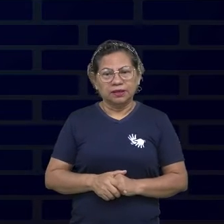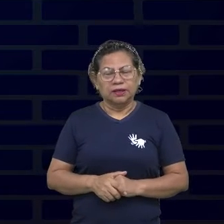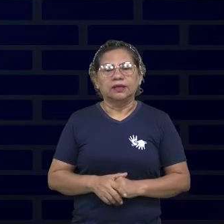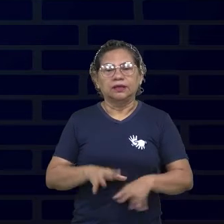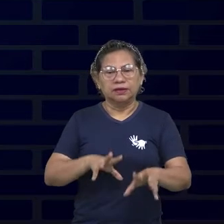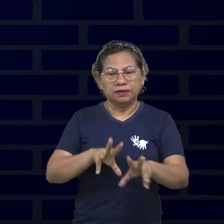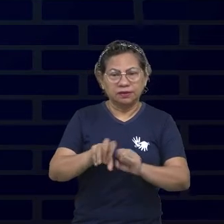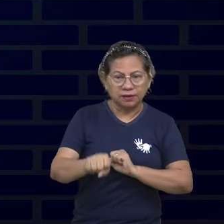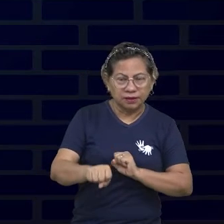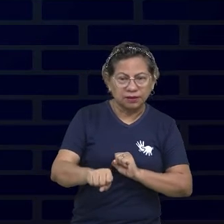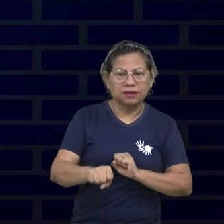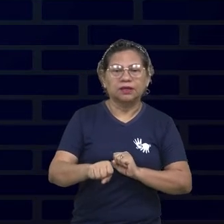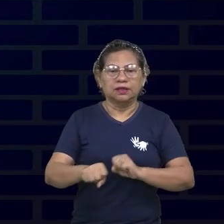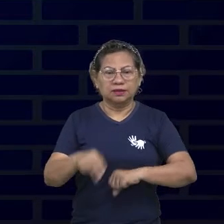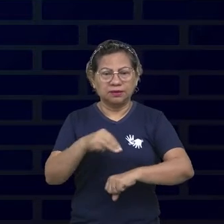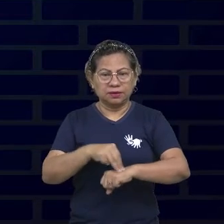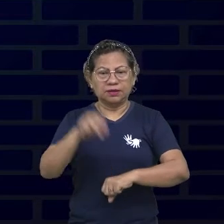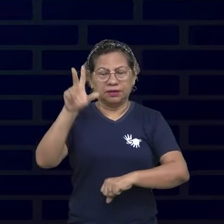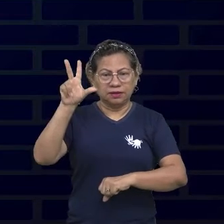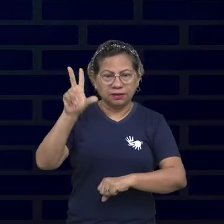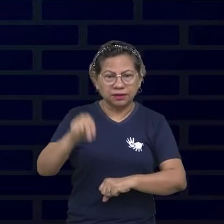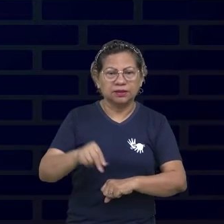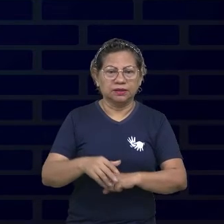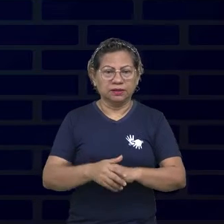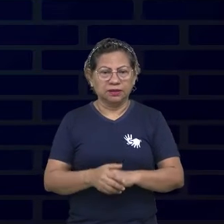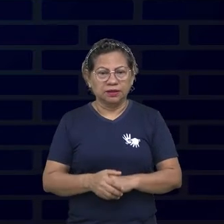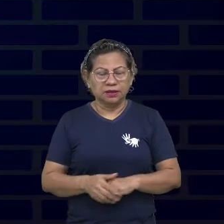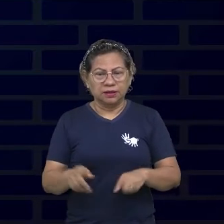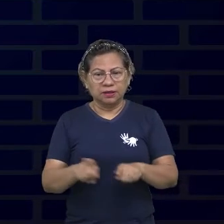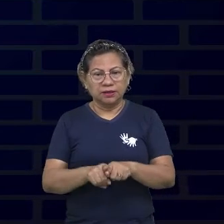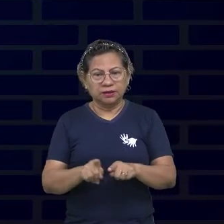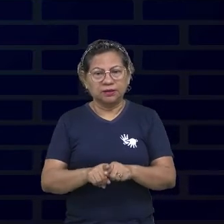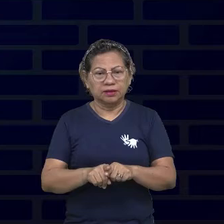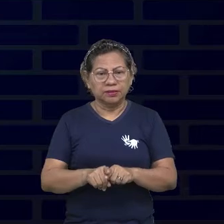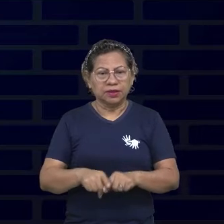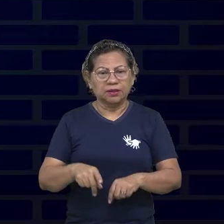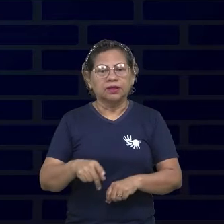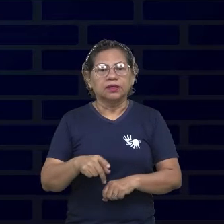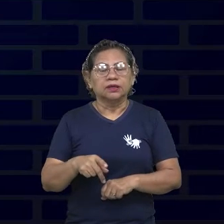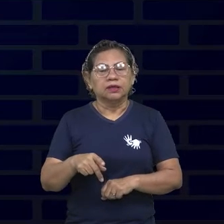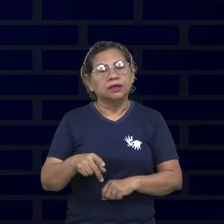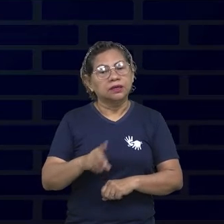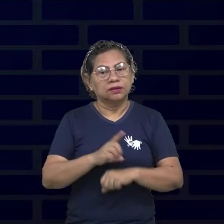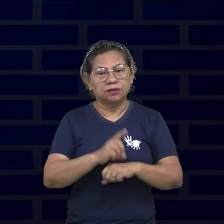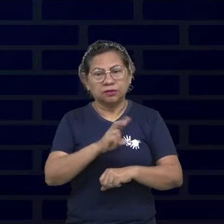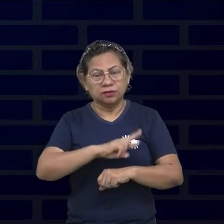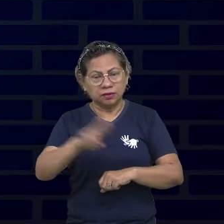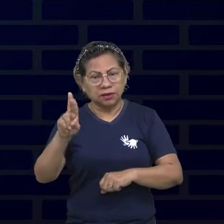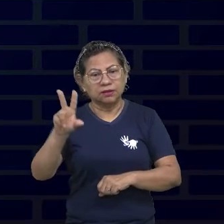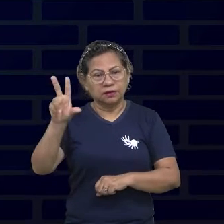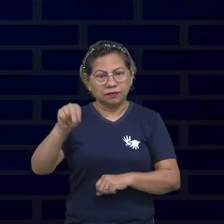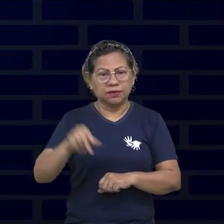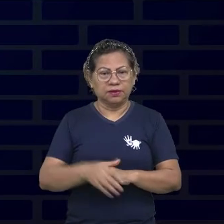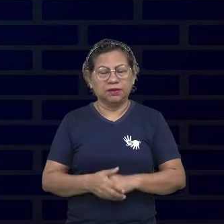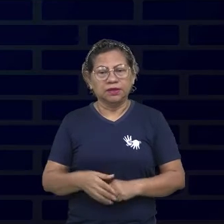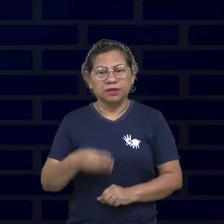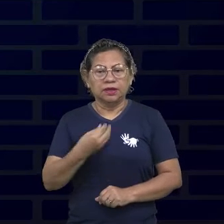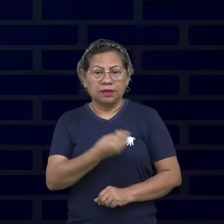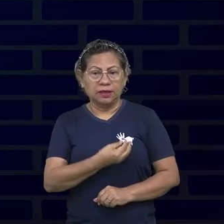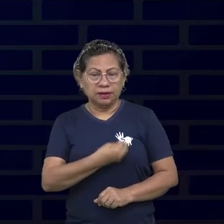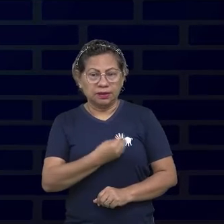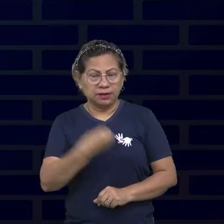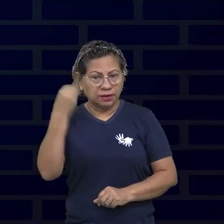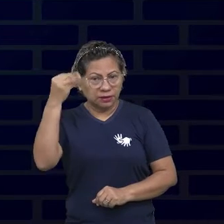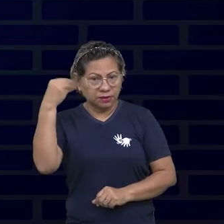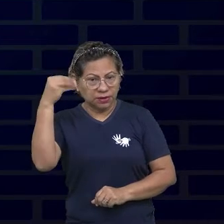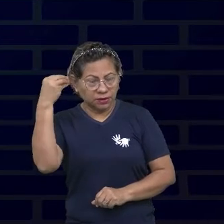do Amazonas. Aluna do programa de doutorado da mesma universidade. E estou aqui para compartilhar um pouco da minha história com vocês. Eu